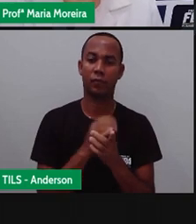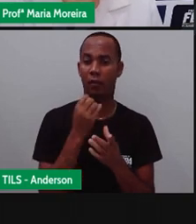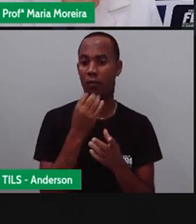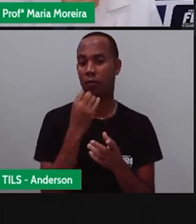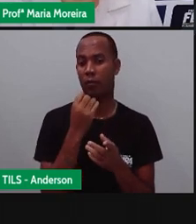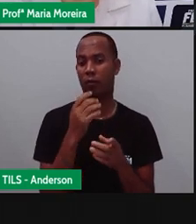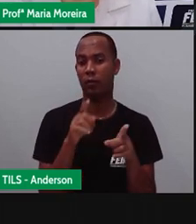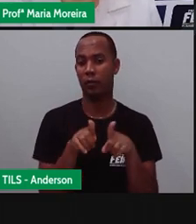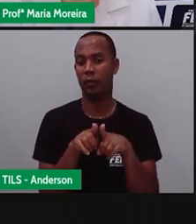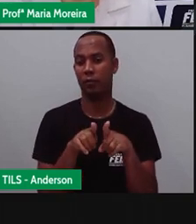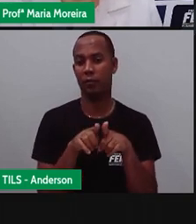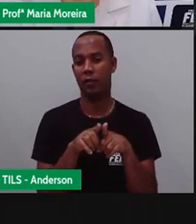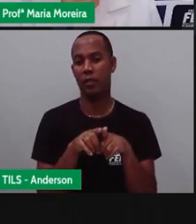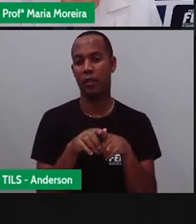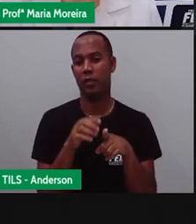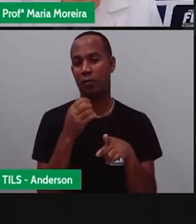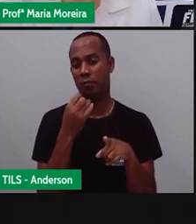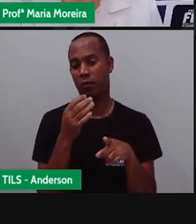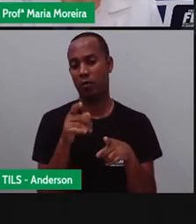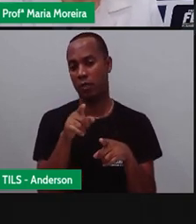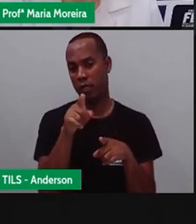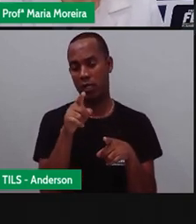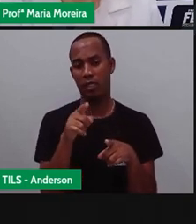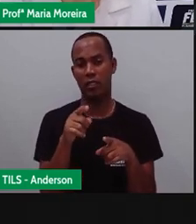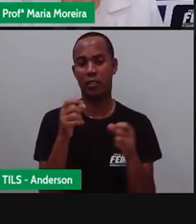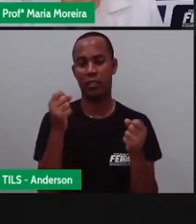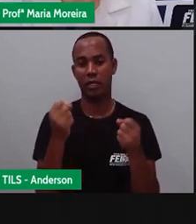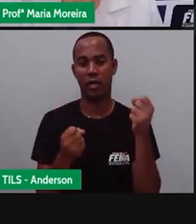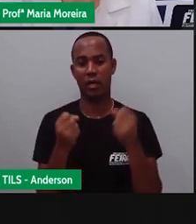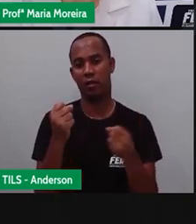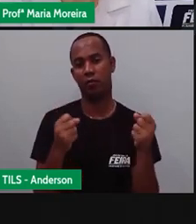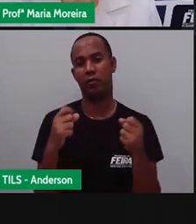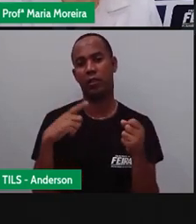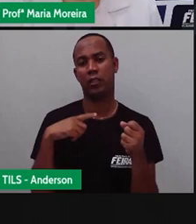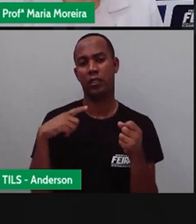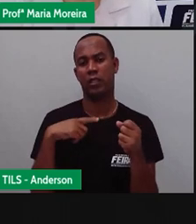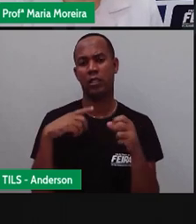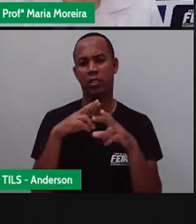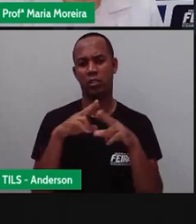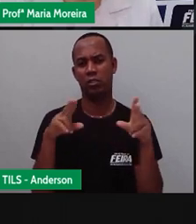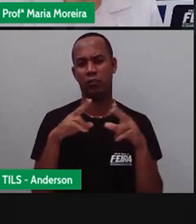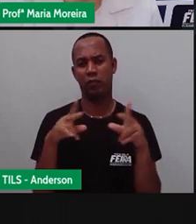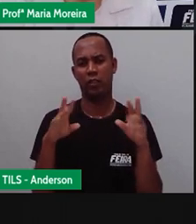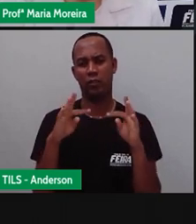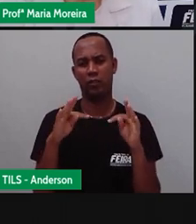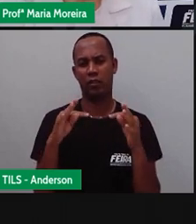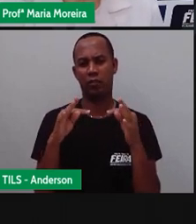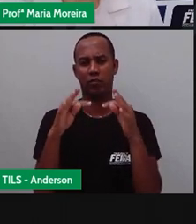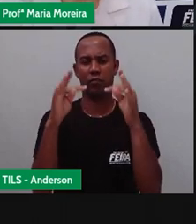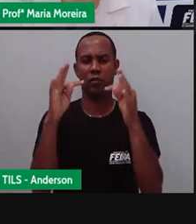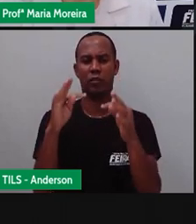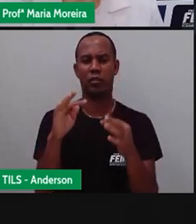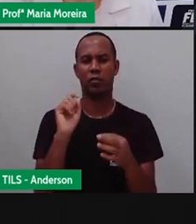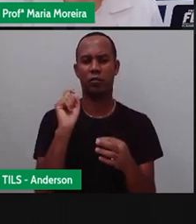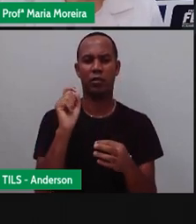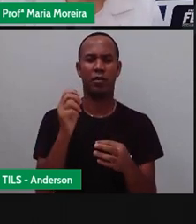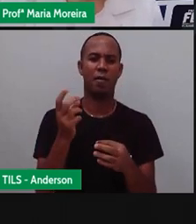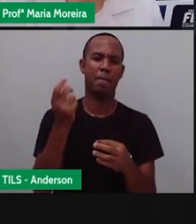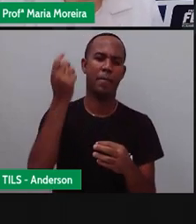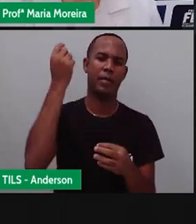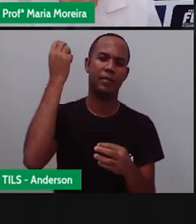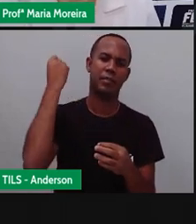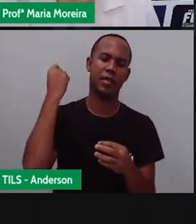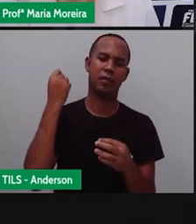Bom, populares ou de luxo, né? Os automóveis tiveram um grande desenvolvimento tecnológico. Desde a época de sua